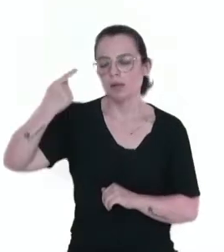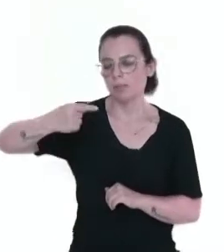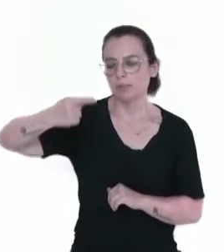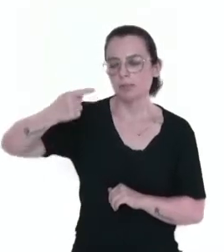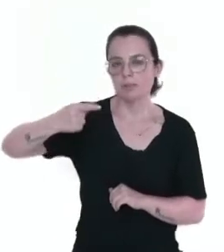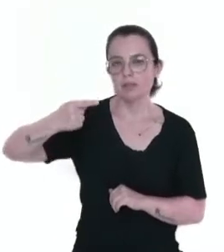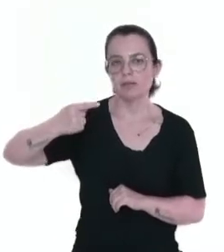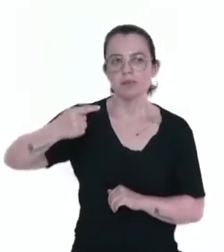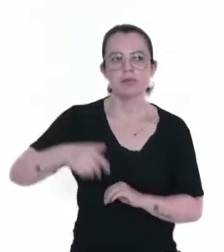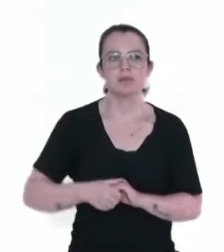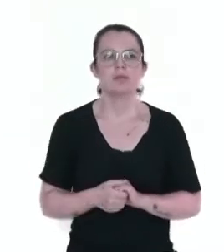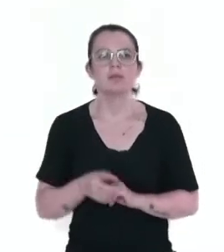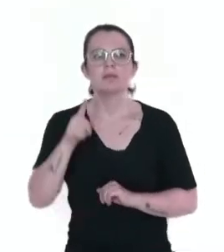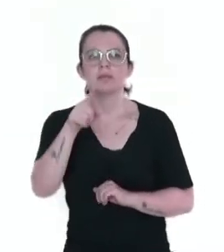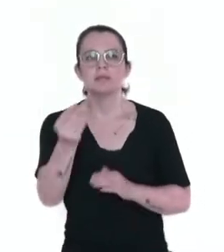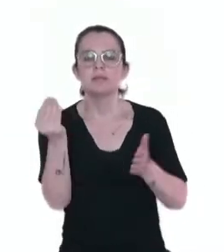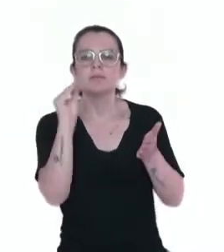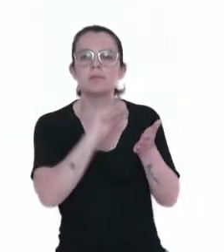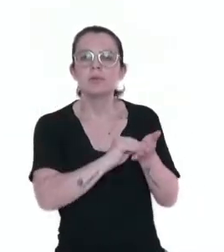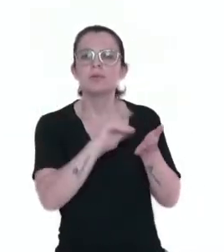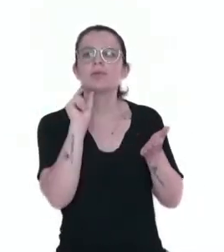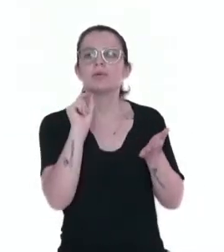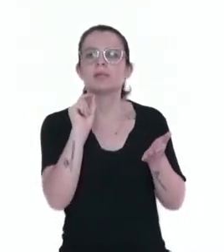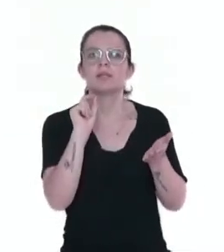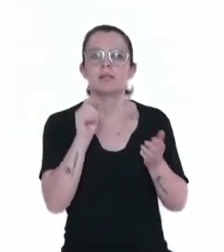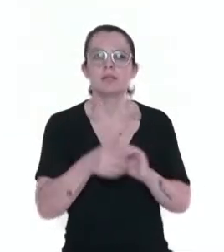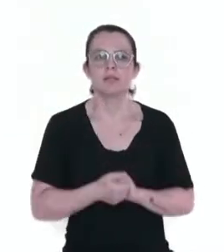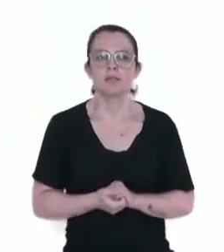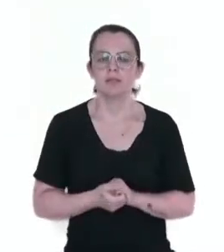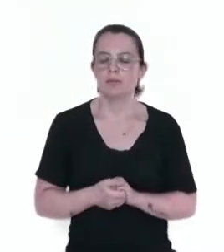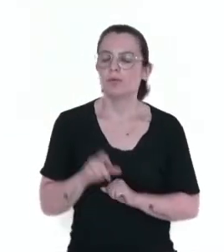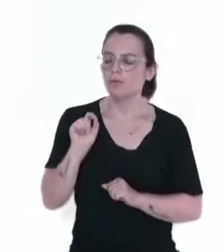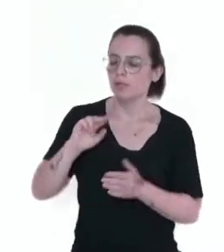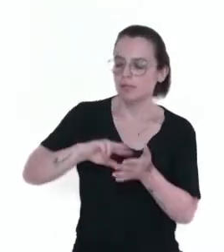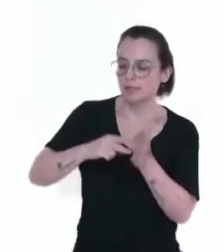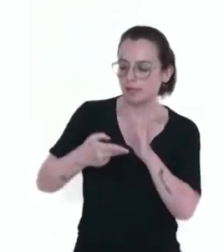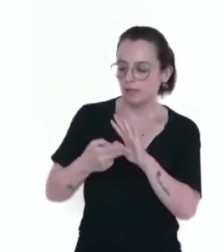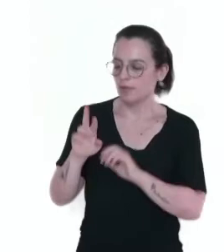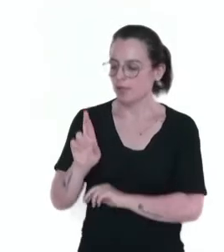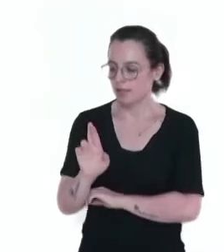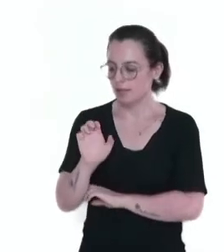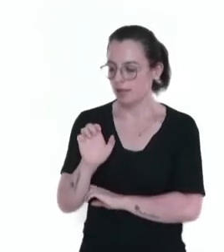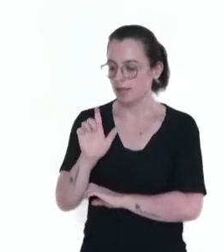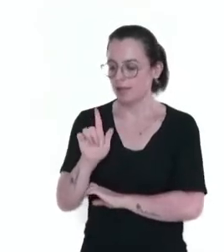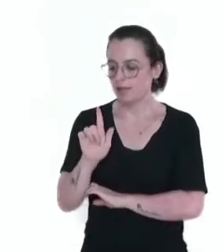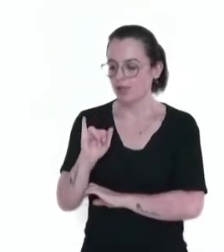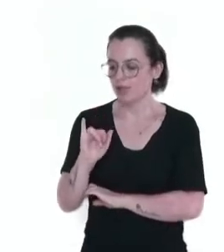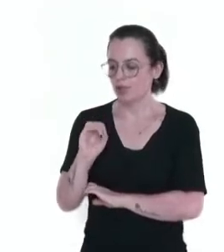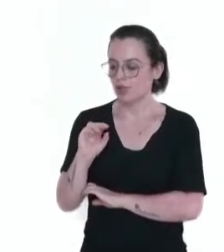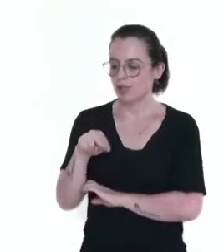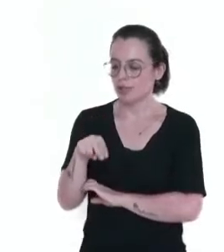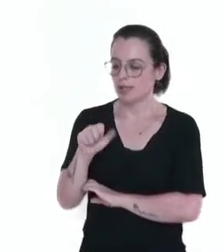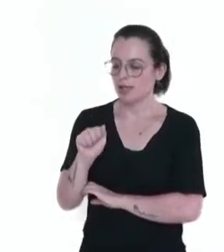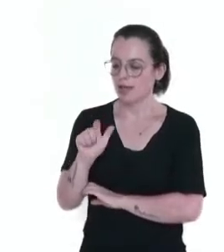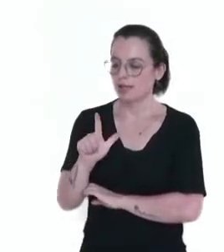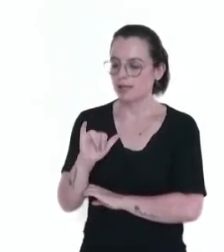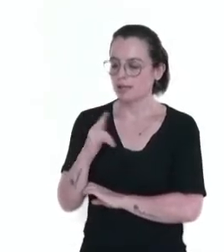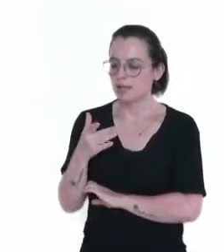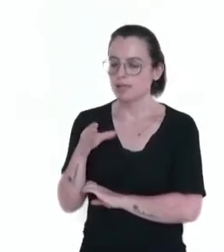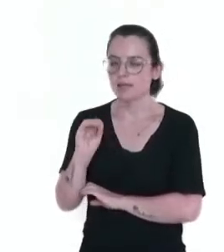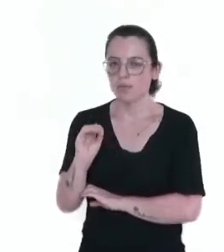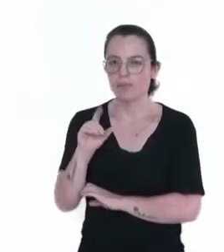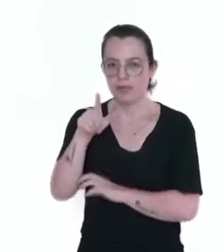ali vocês tinham que colocar, sabendo que a regionalização é importante para organizar o território,